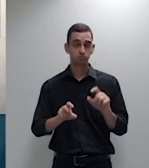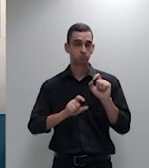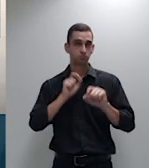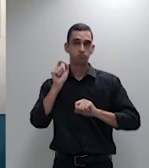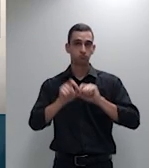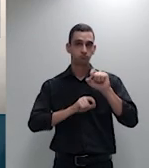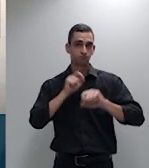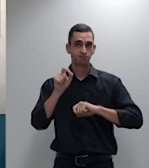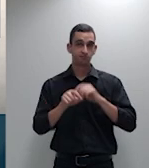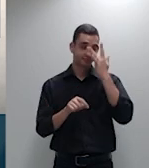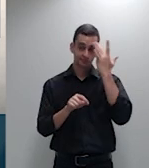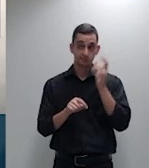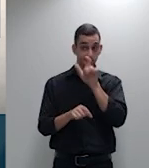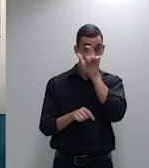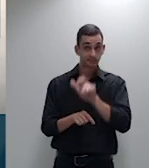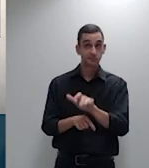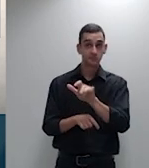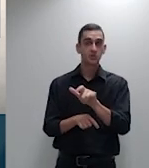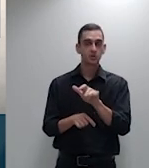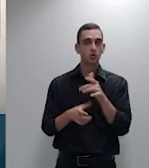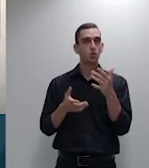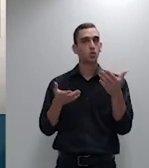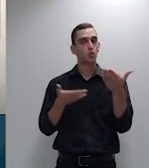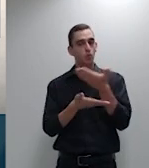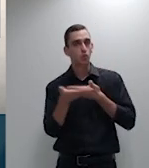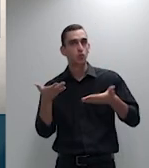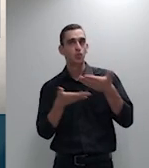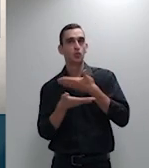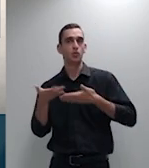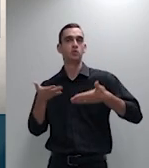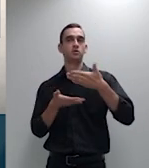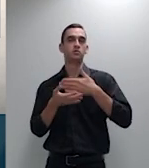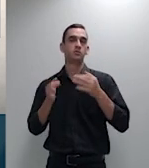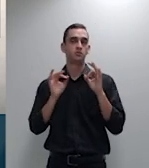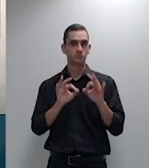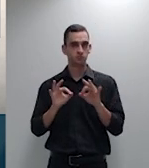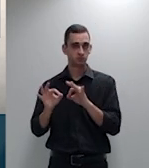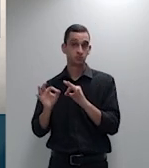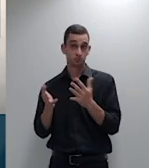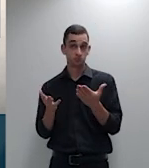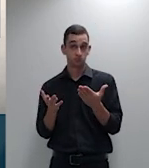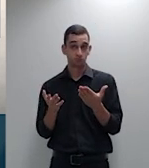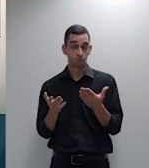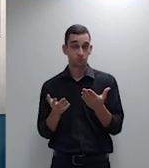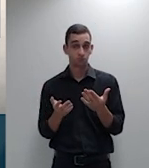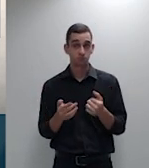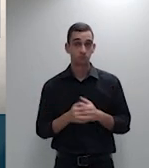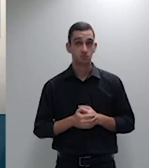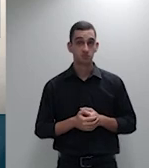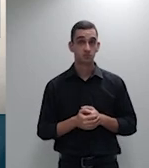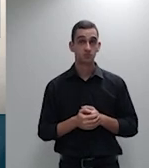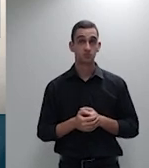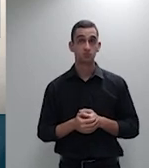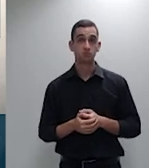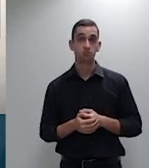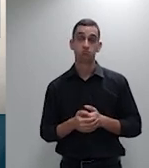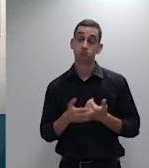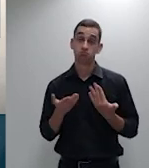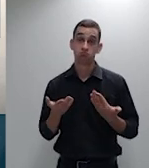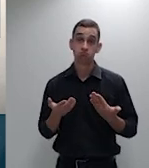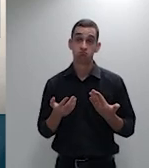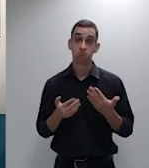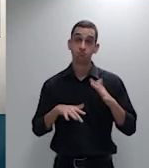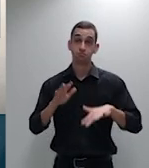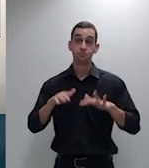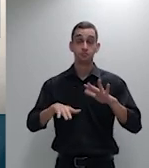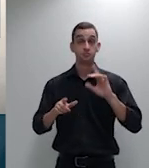para cuidar dos cordeiros porque quem cuida dos cordeiros é o lobo o que o TCU descobre é que o cálculo atuarial